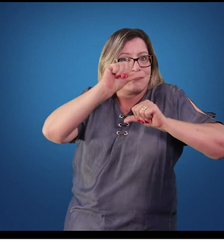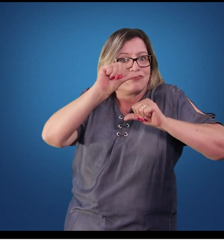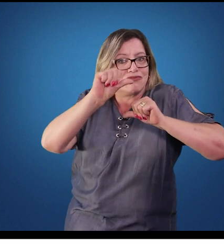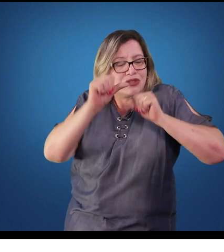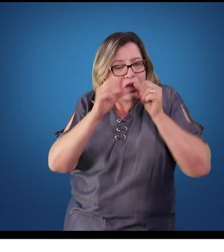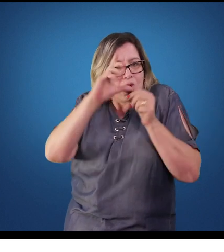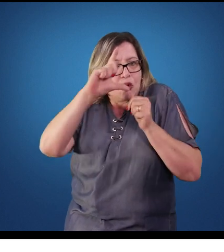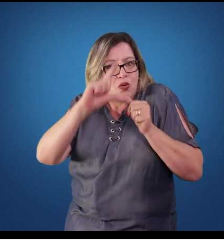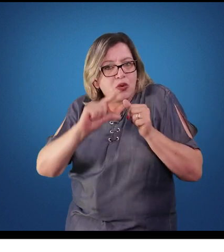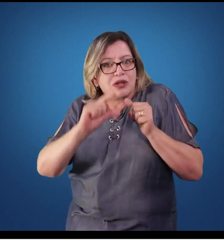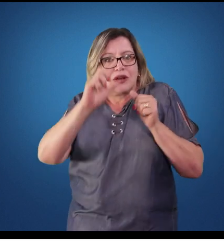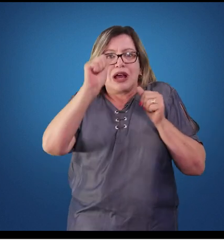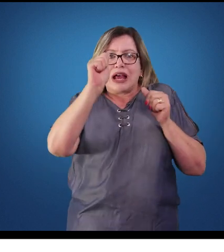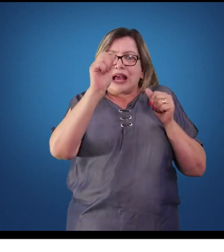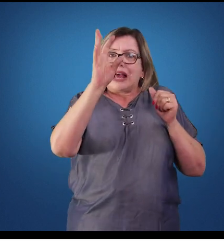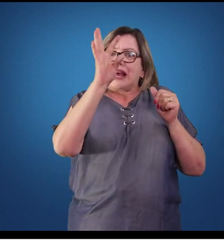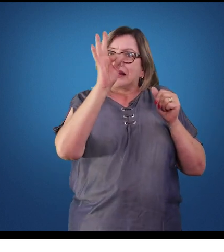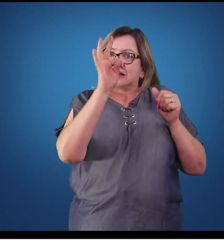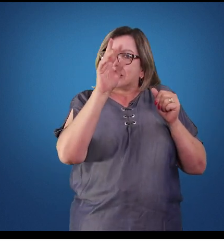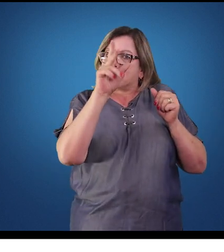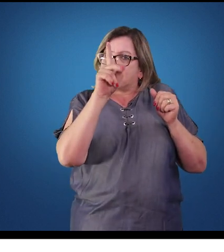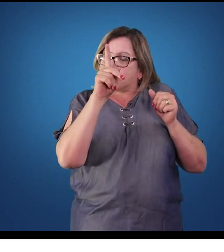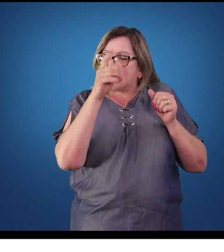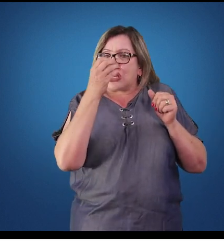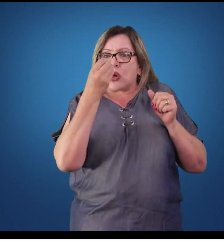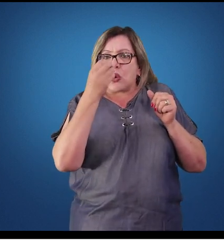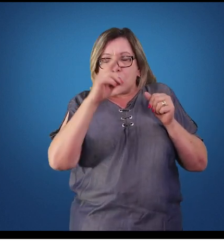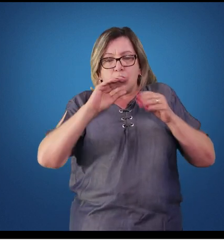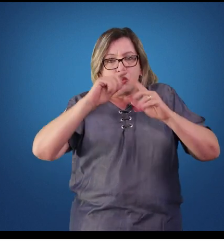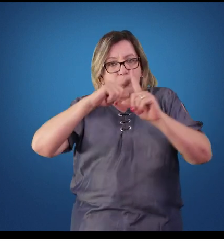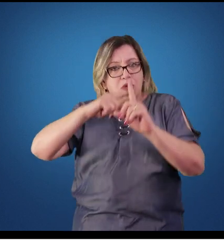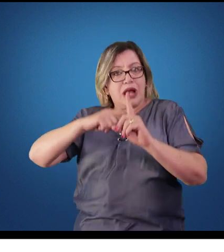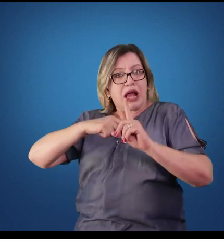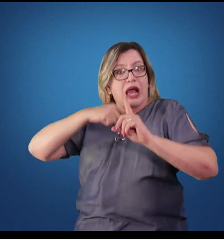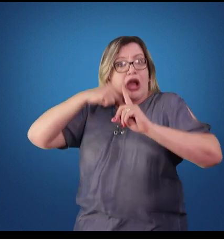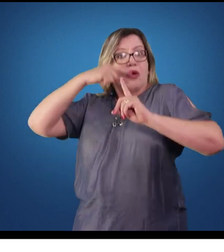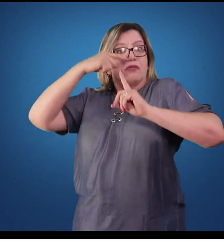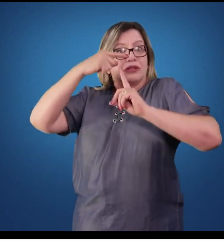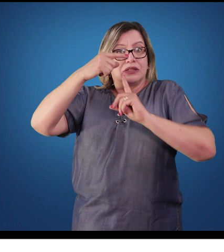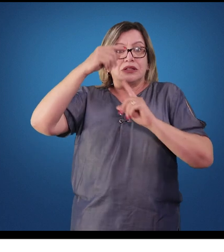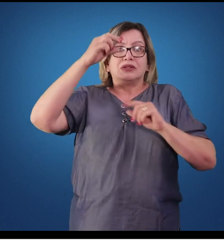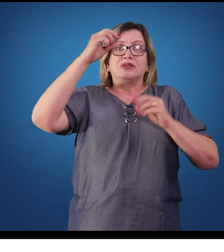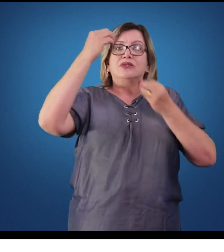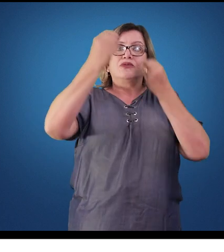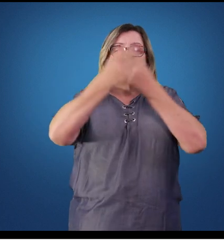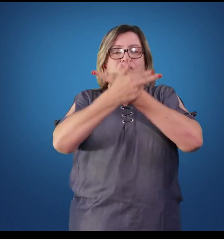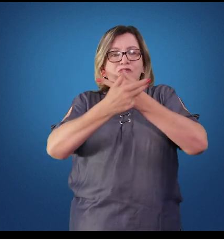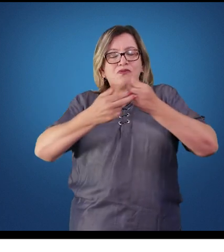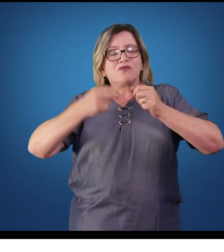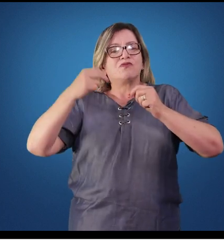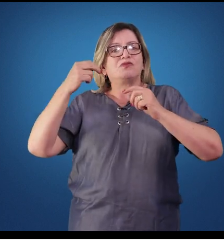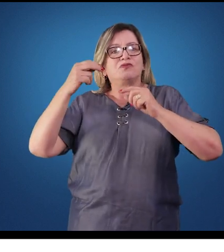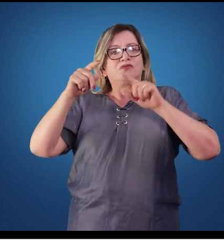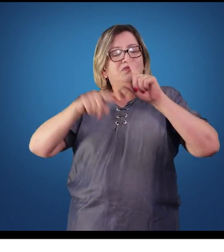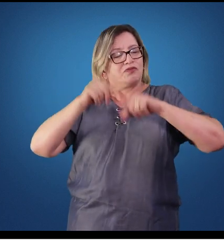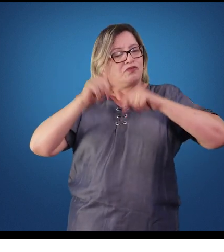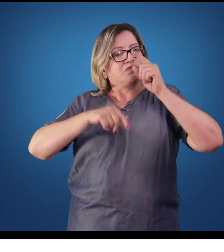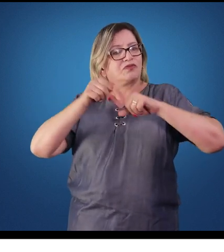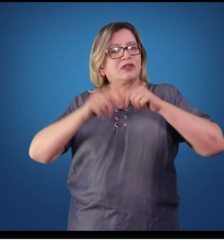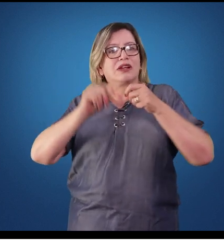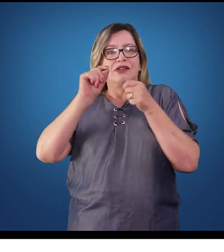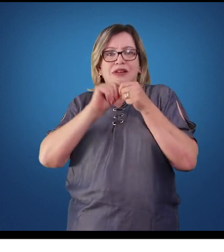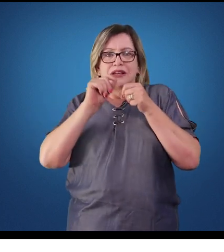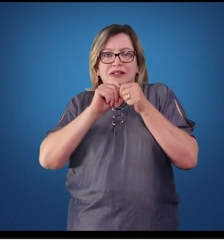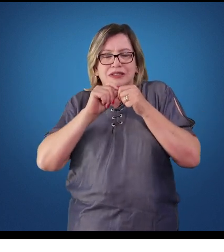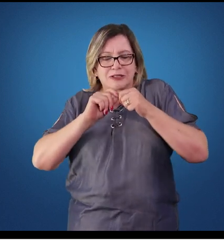que fazemos